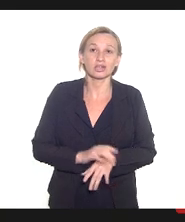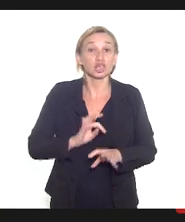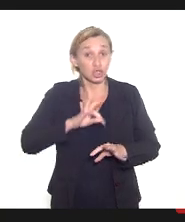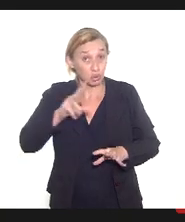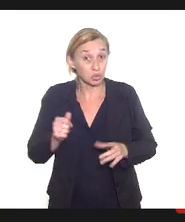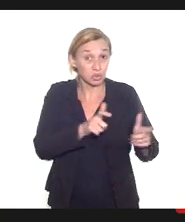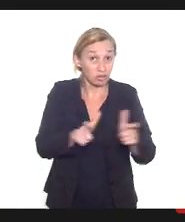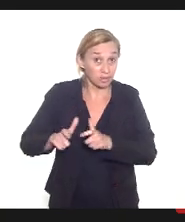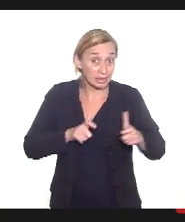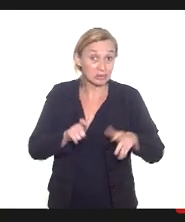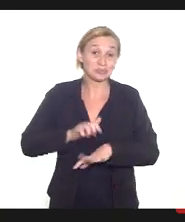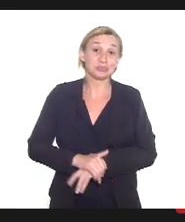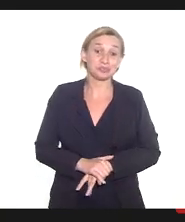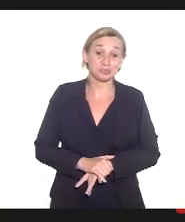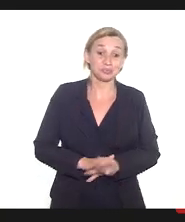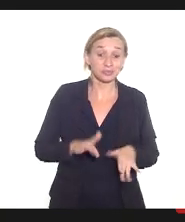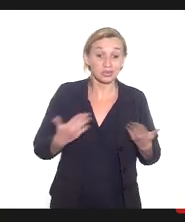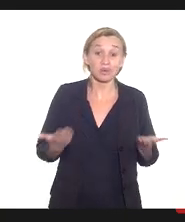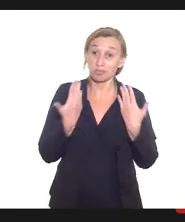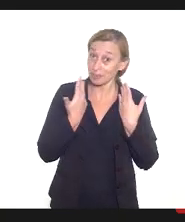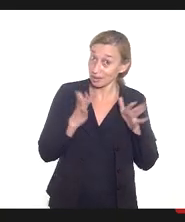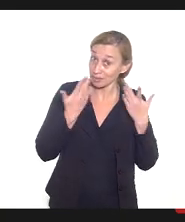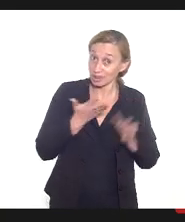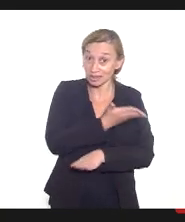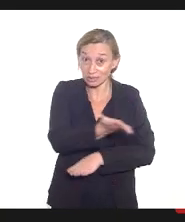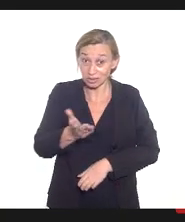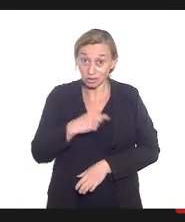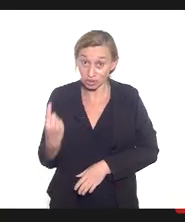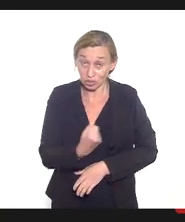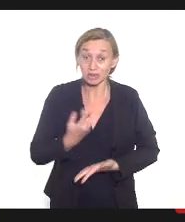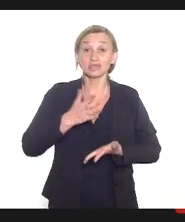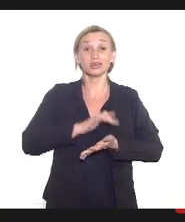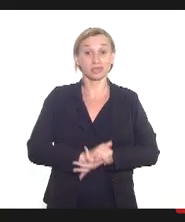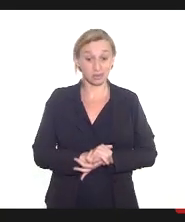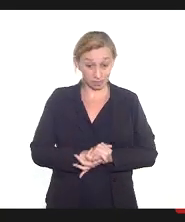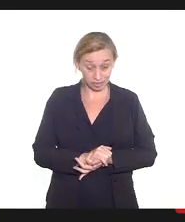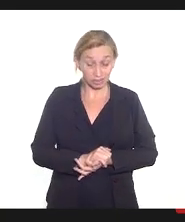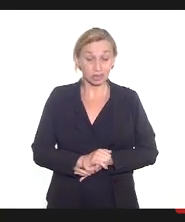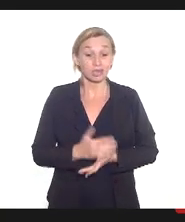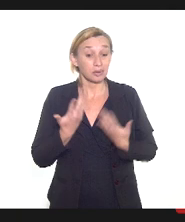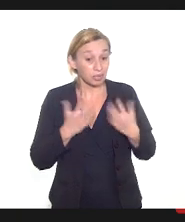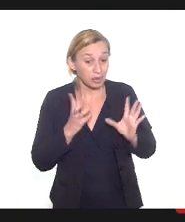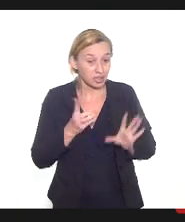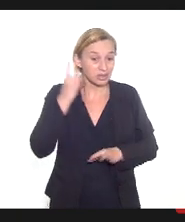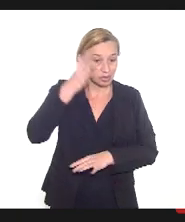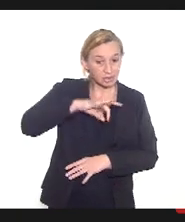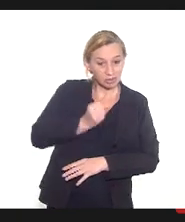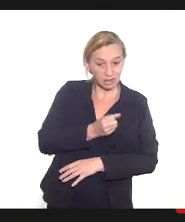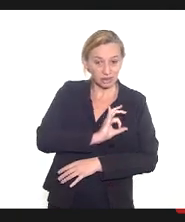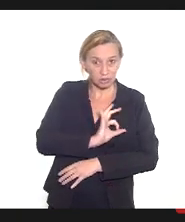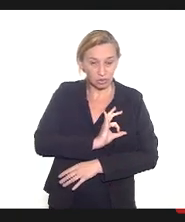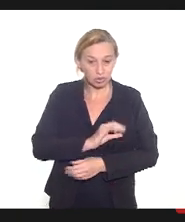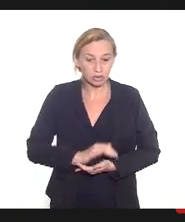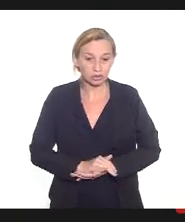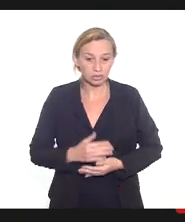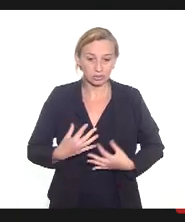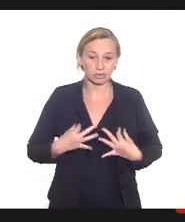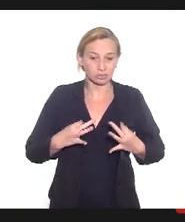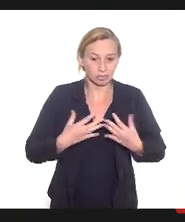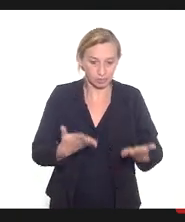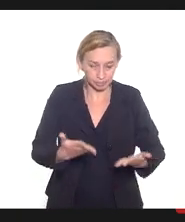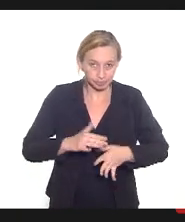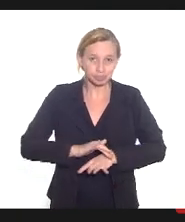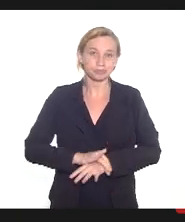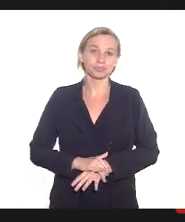quanto é lugar né então é isso parabéns a todas nós né parabéns deputada Marta Rocha eu me coloco também à